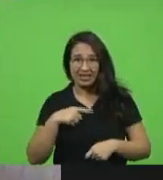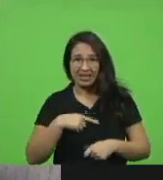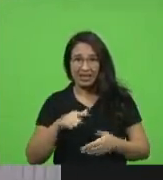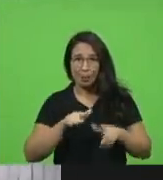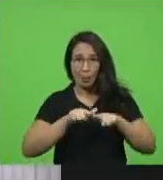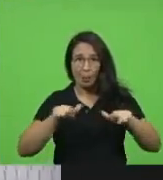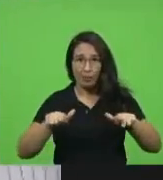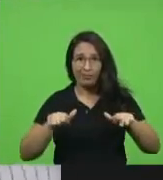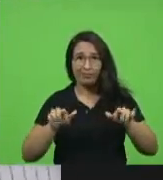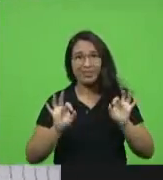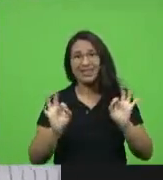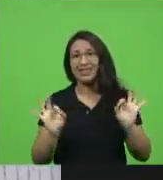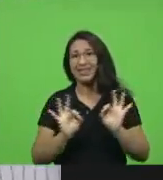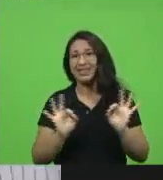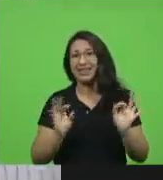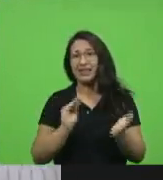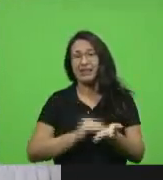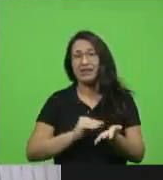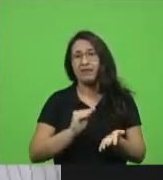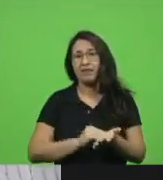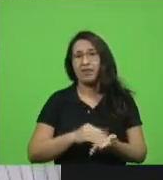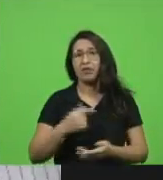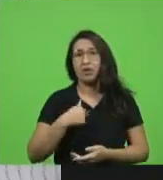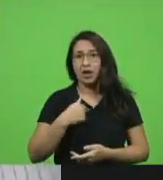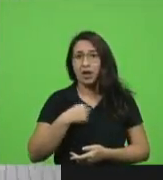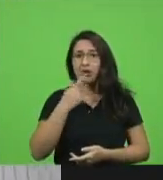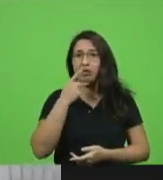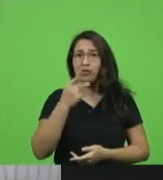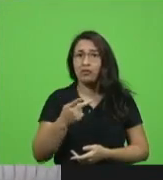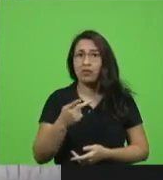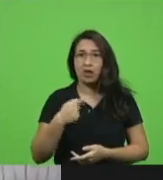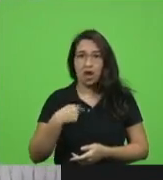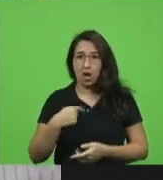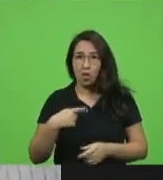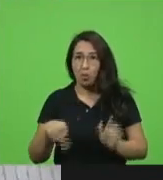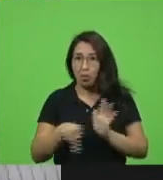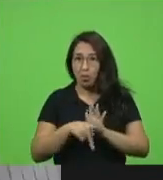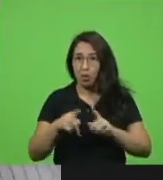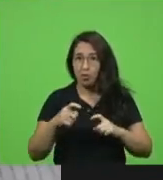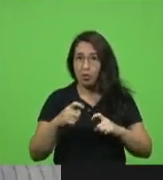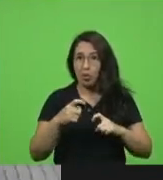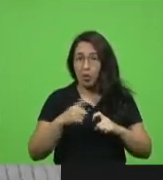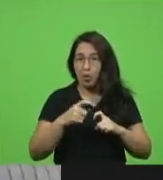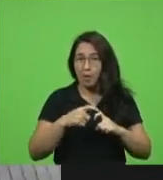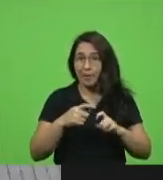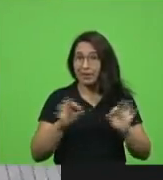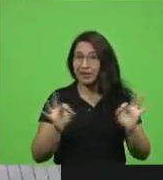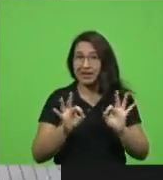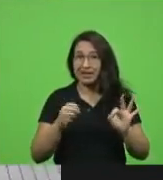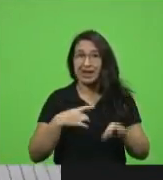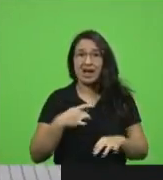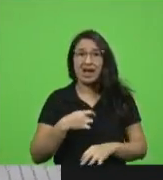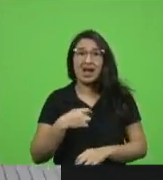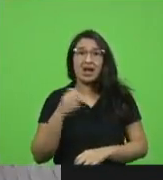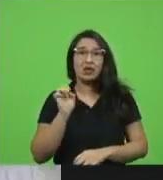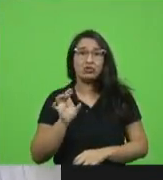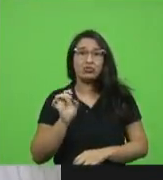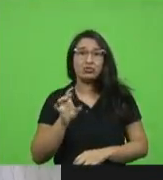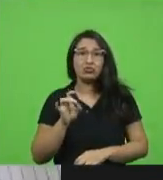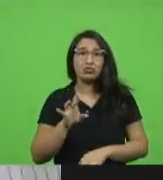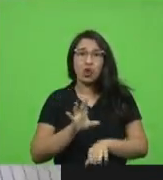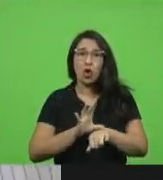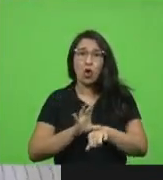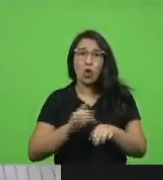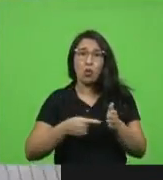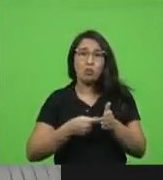aqui quem está falando é uma pessoa que não é médico é uma pessoa que tem apenas o curso primário